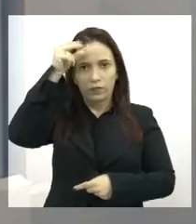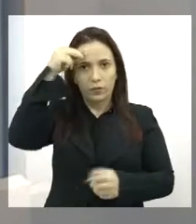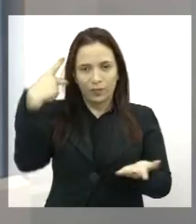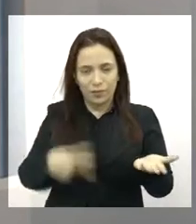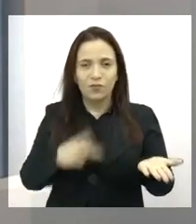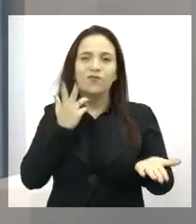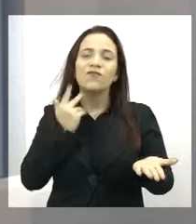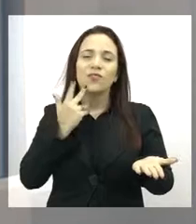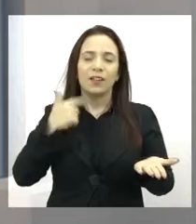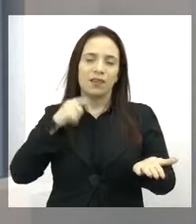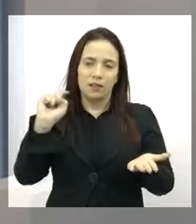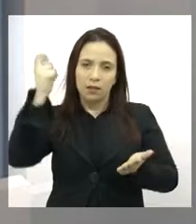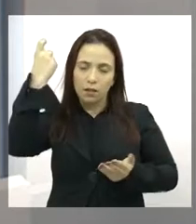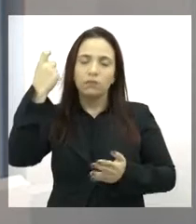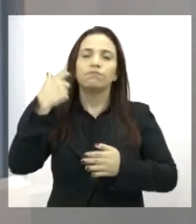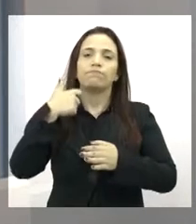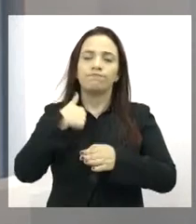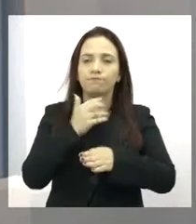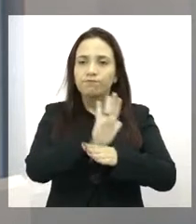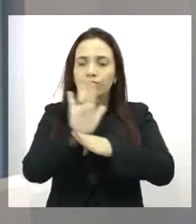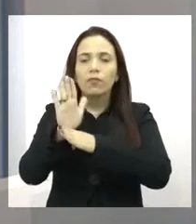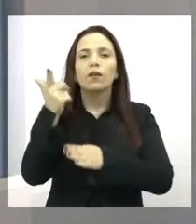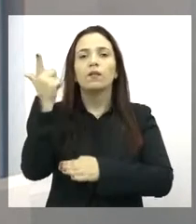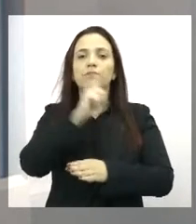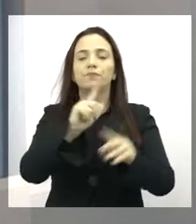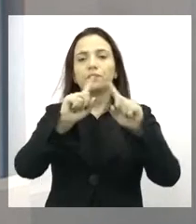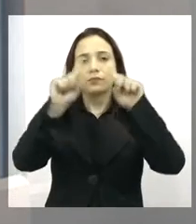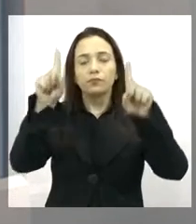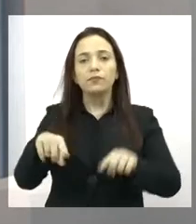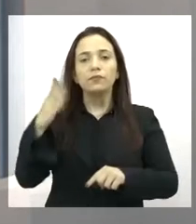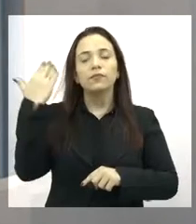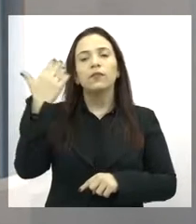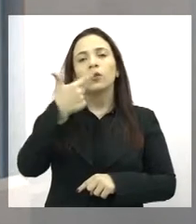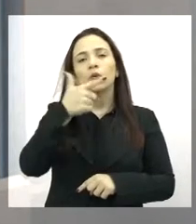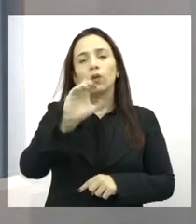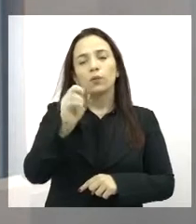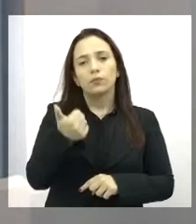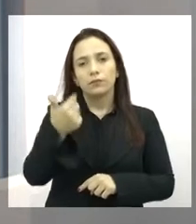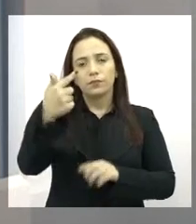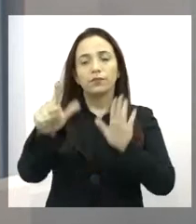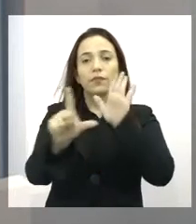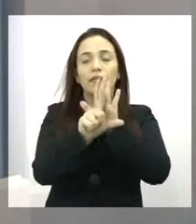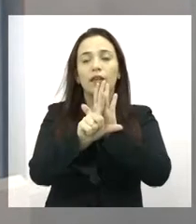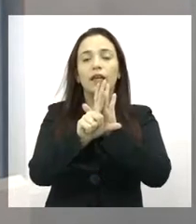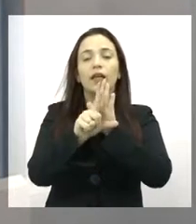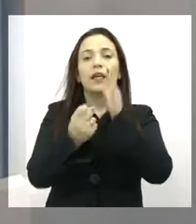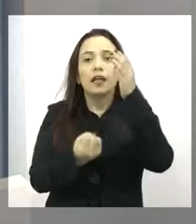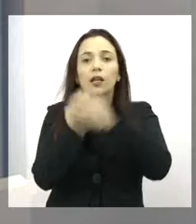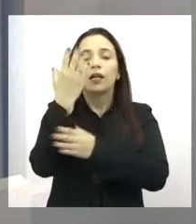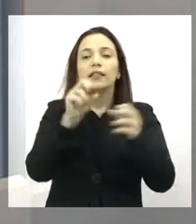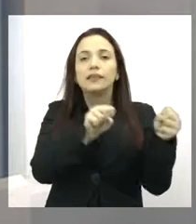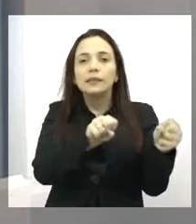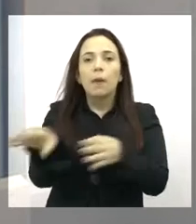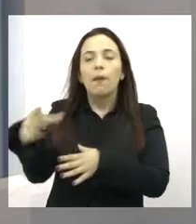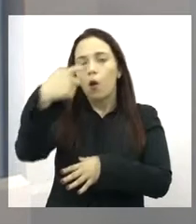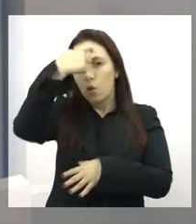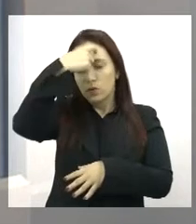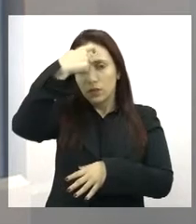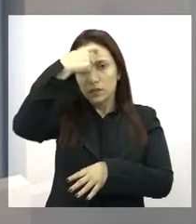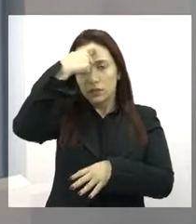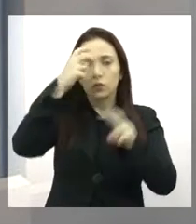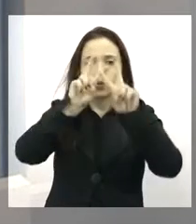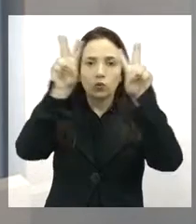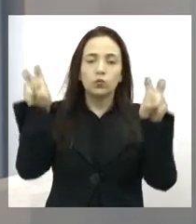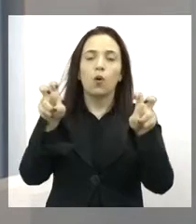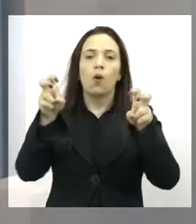Fortaleza. A gente conseguiu aprovar também ainda em 2017 a lei que cria a Semana de Conscientização sobre o